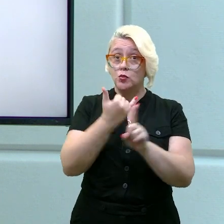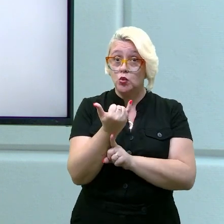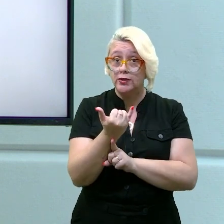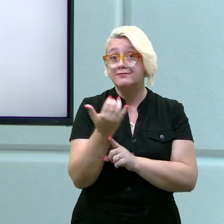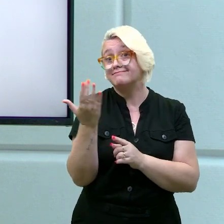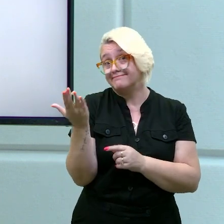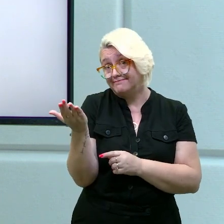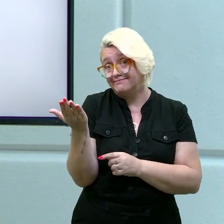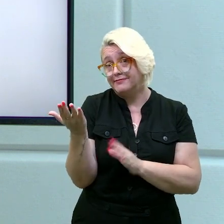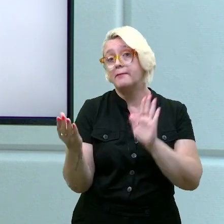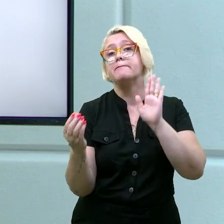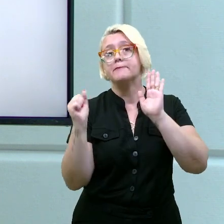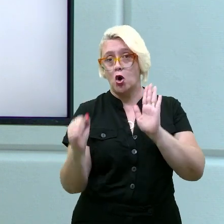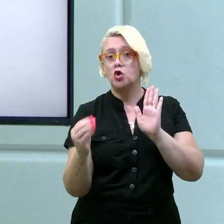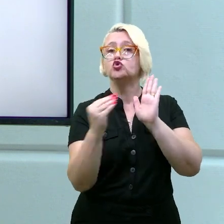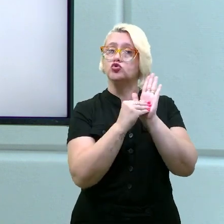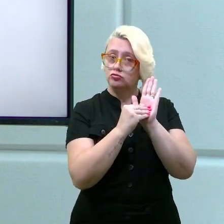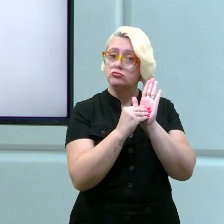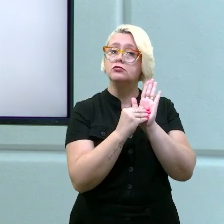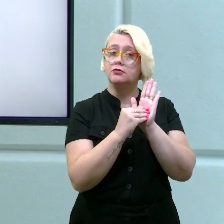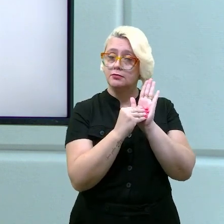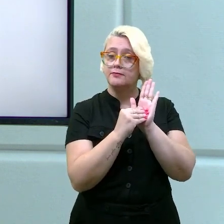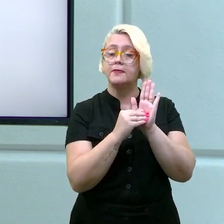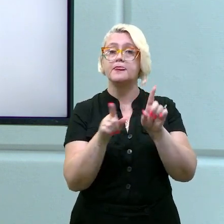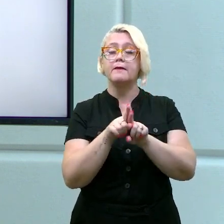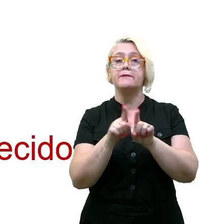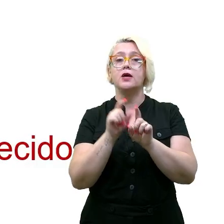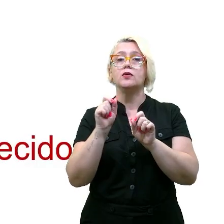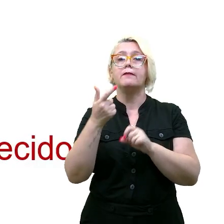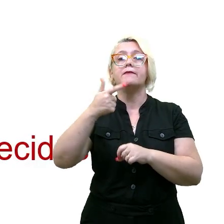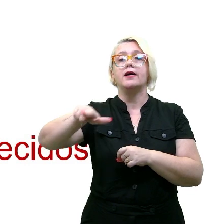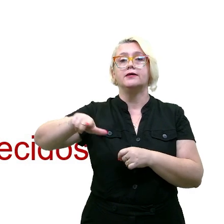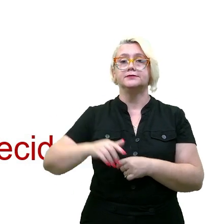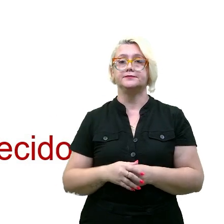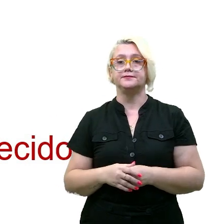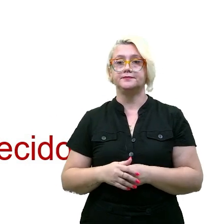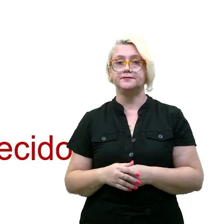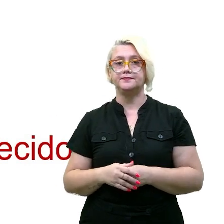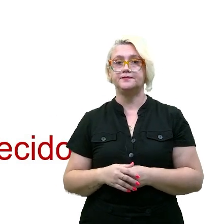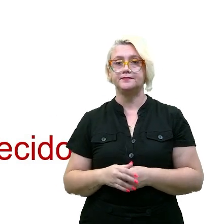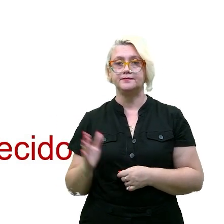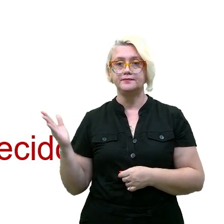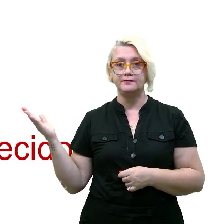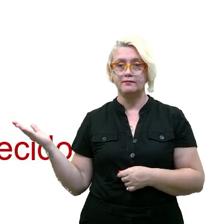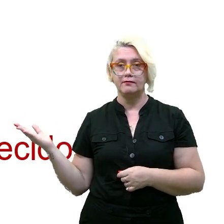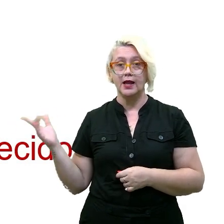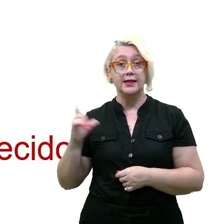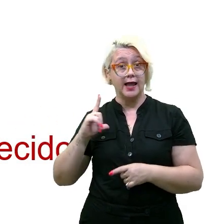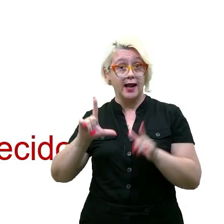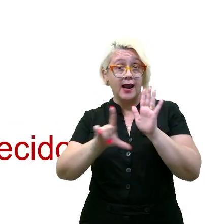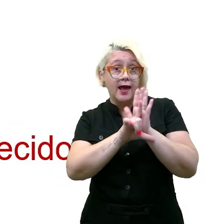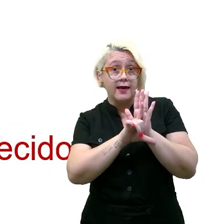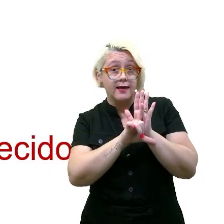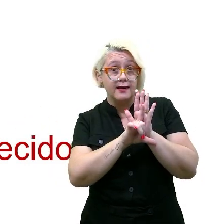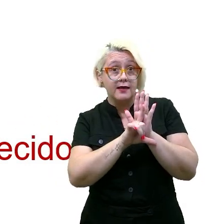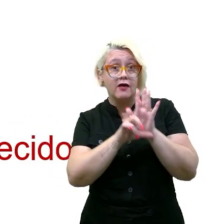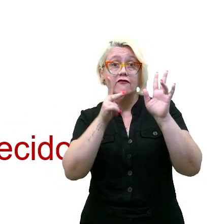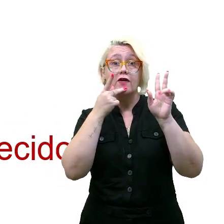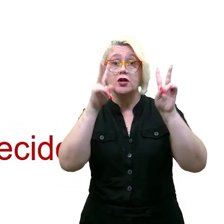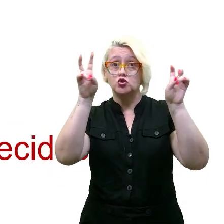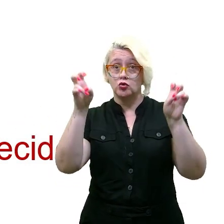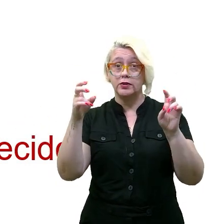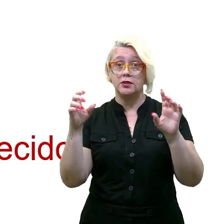E você pode usar aqui. O que mais que nós temos? Vem me acompanhando. E alguma lei? Tem lei que fala